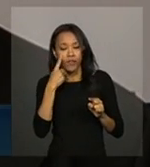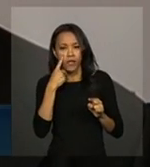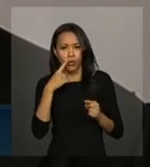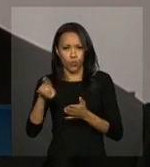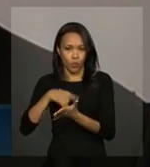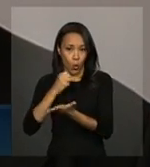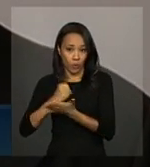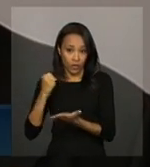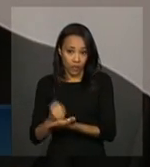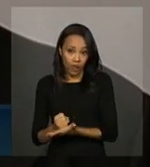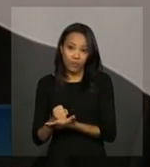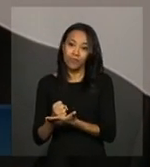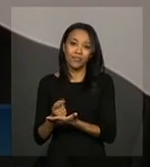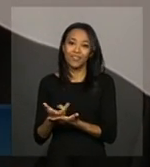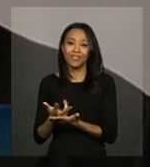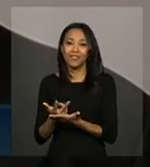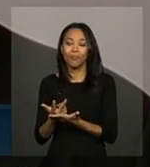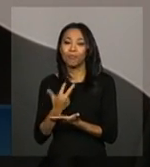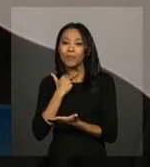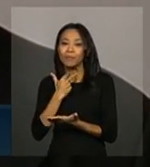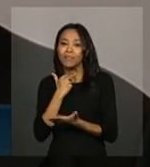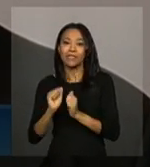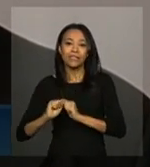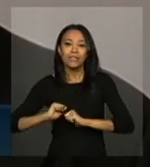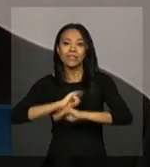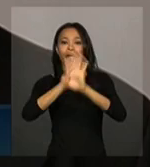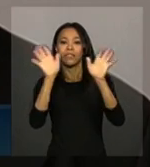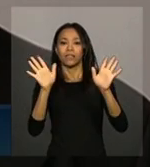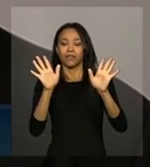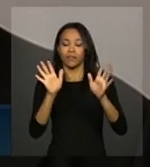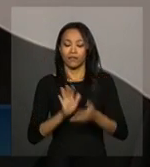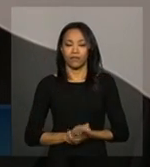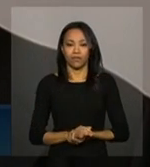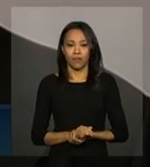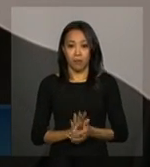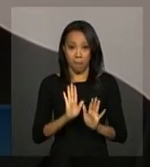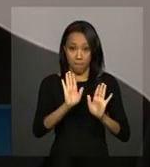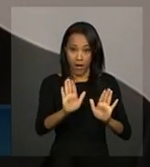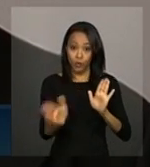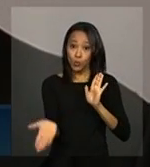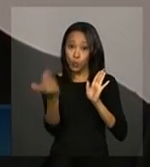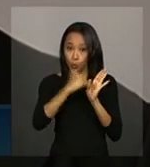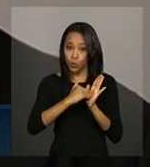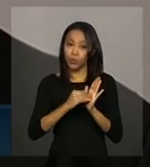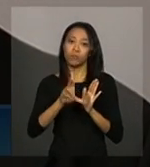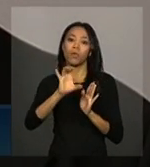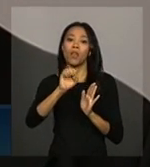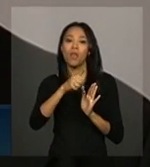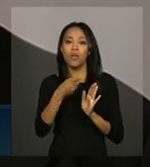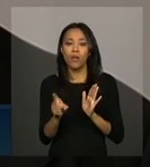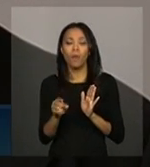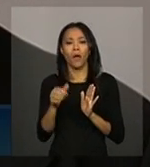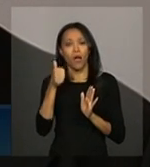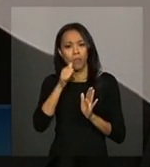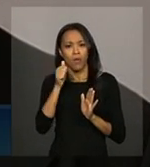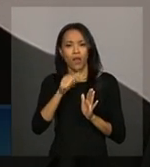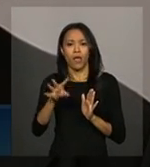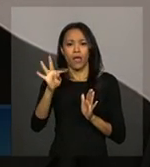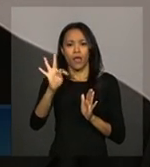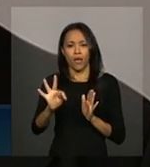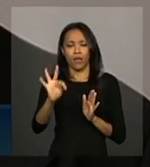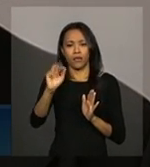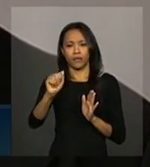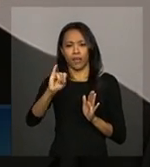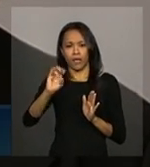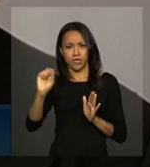permite eu abrir com clareza todos os dados. dar alguma ordem de grandeza? No último leilão, a Thaisa, que participou do projeto de estudo, ela falou em 4 bilhões e